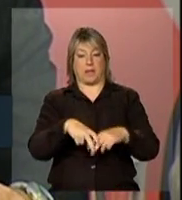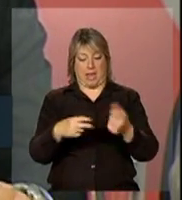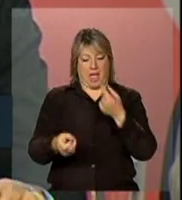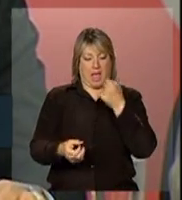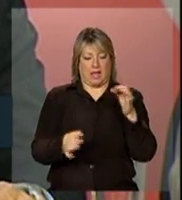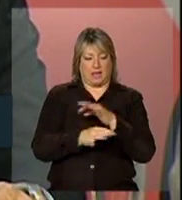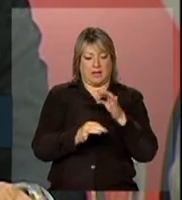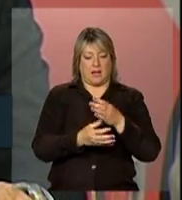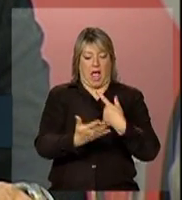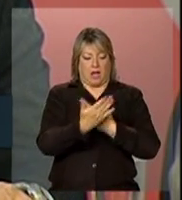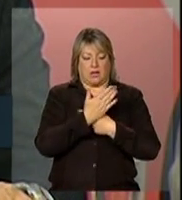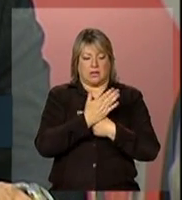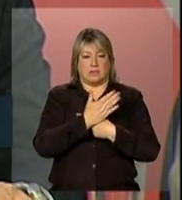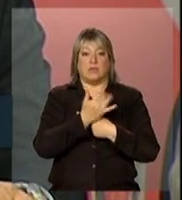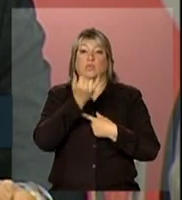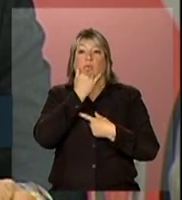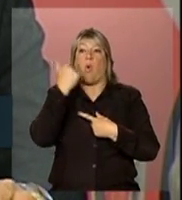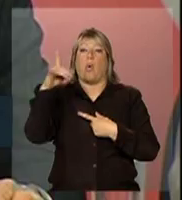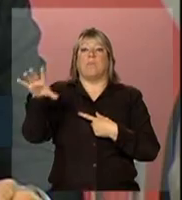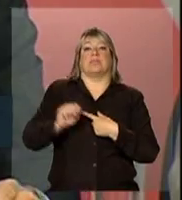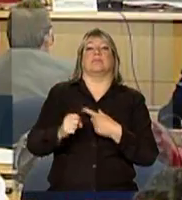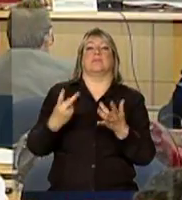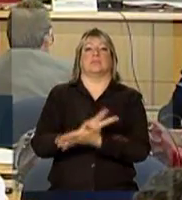sejam decorrentes da própria inflexão pelo HIV.